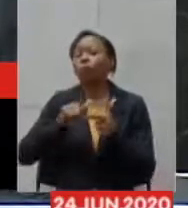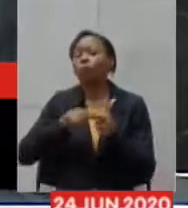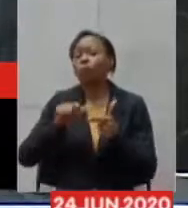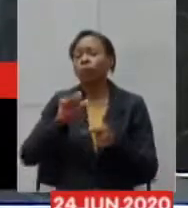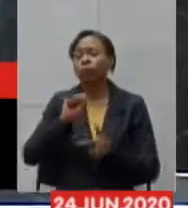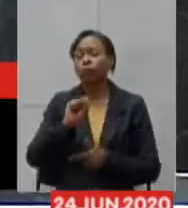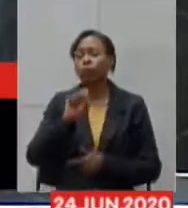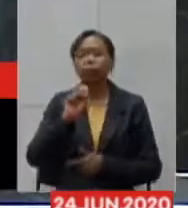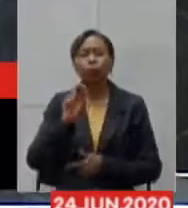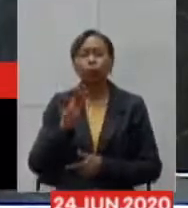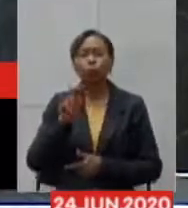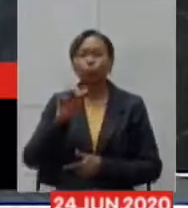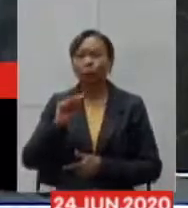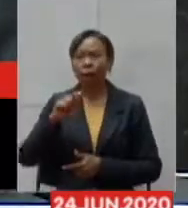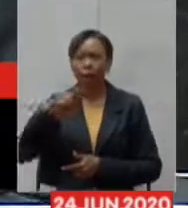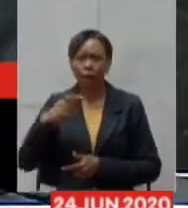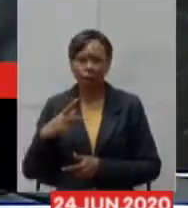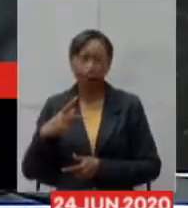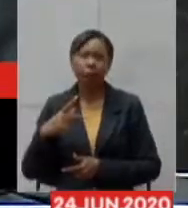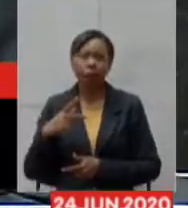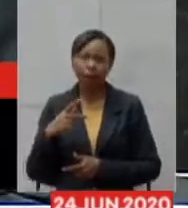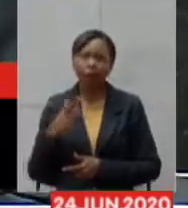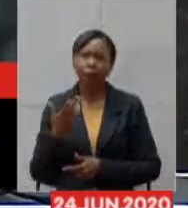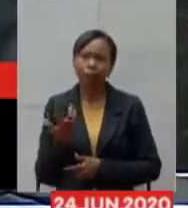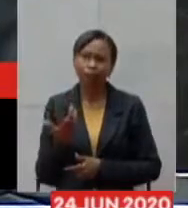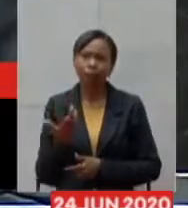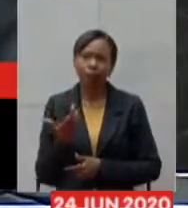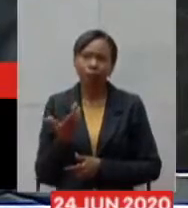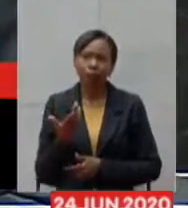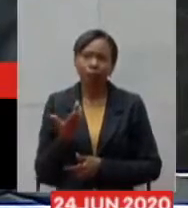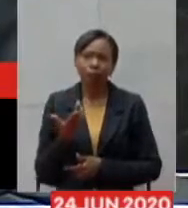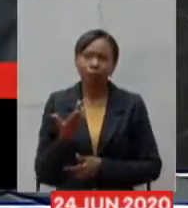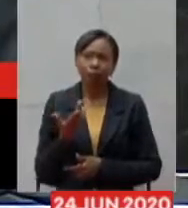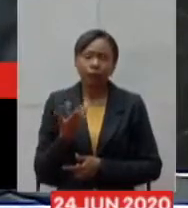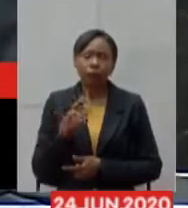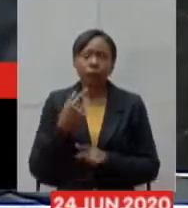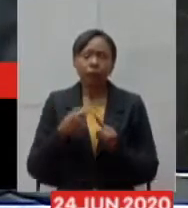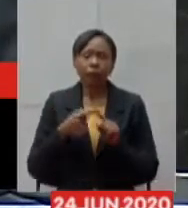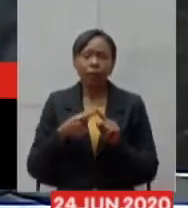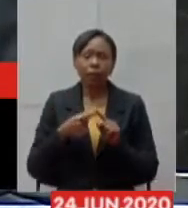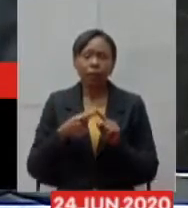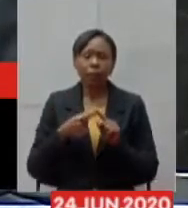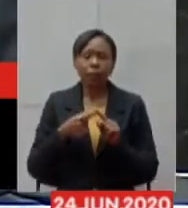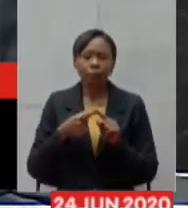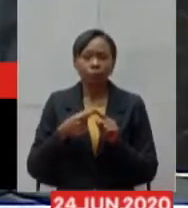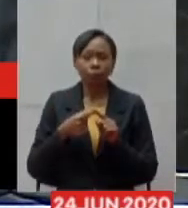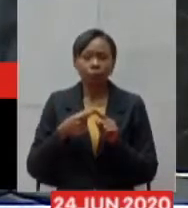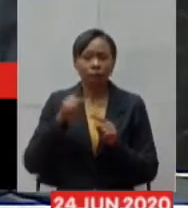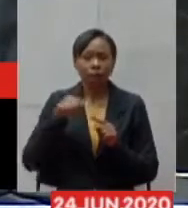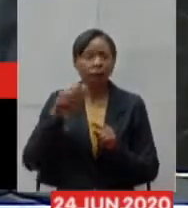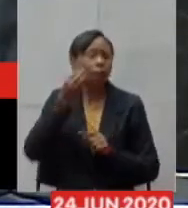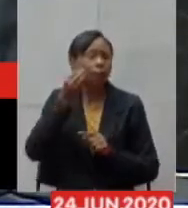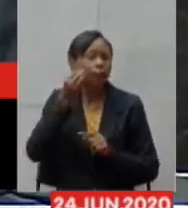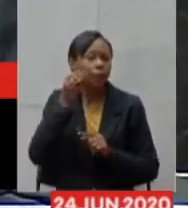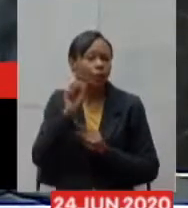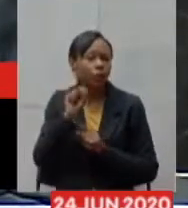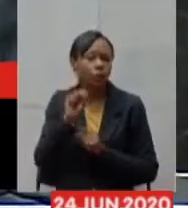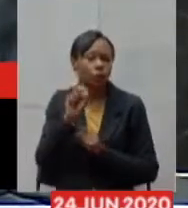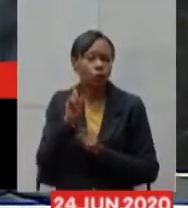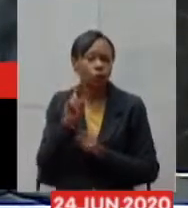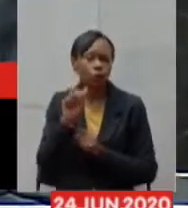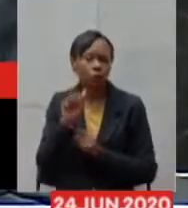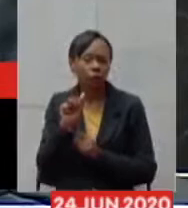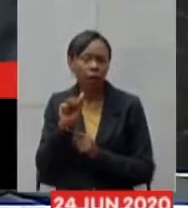que seria aquele equivalente ao cotonete do ponto de vista nasal esse SUAB ele ele